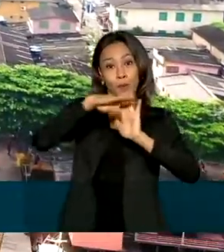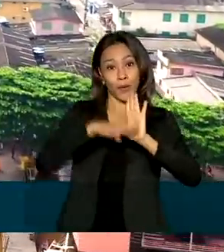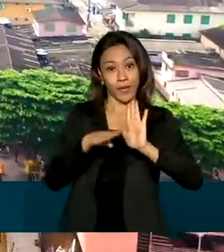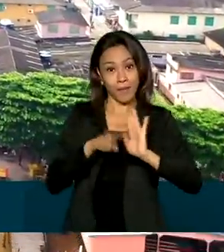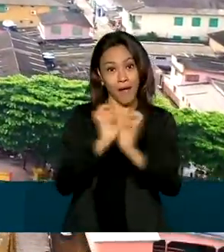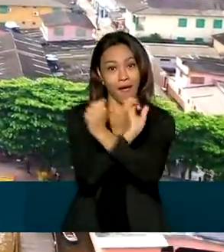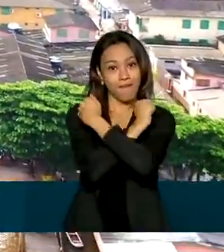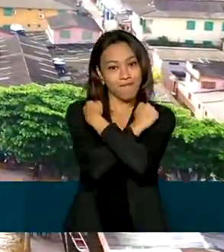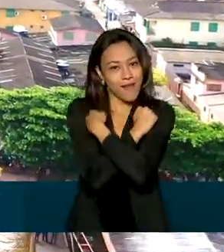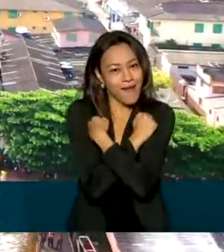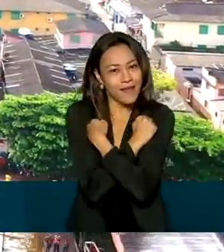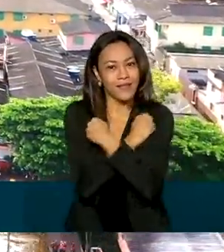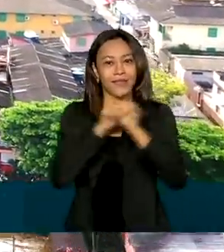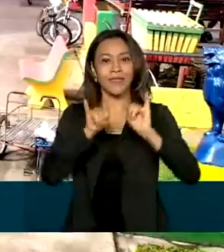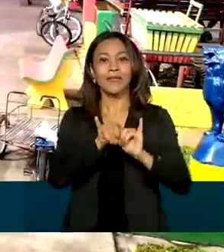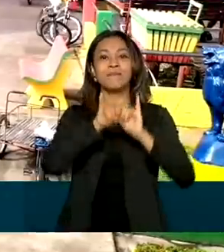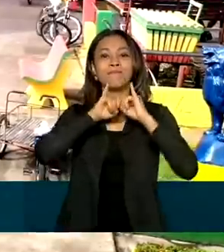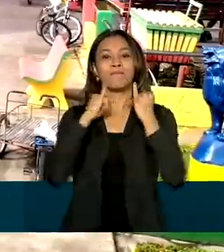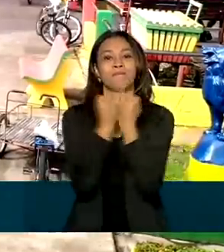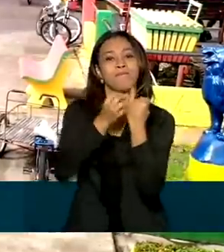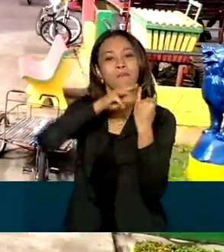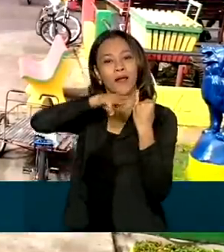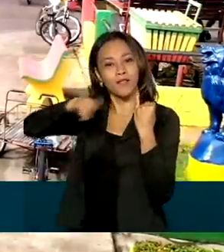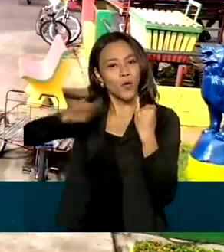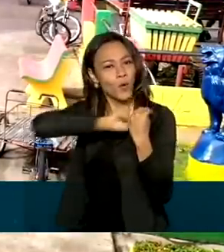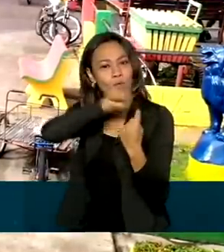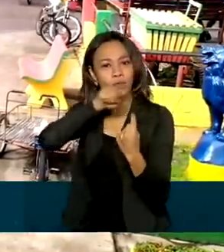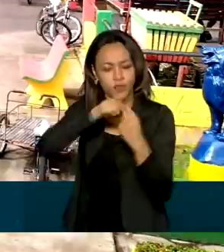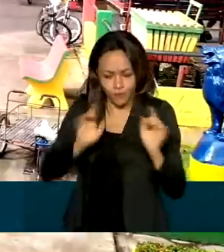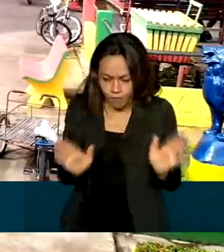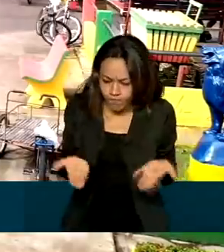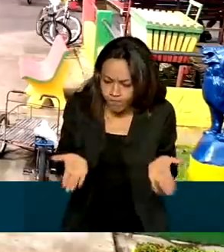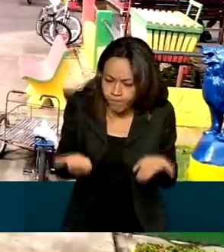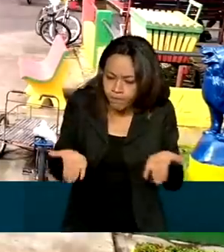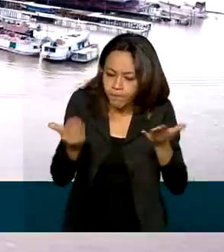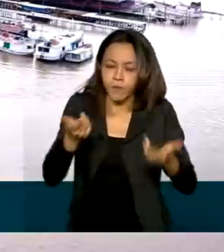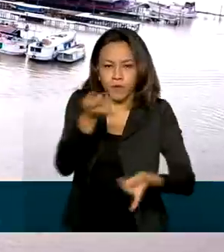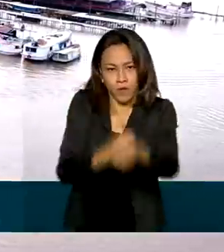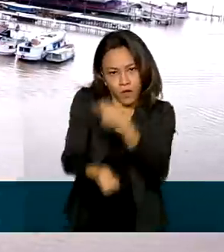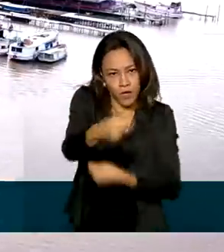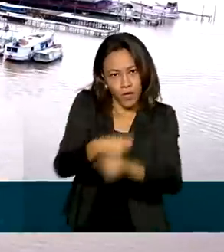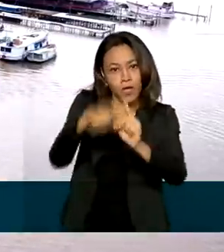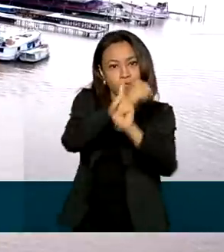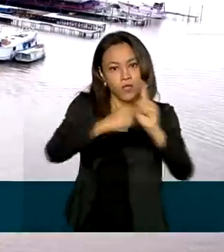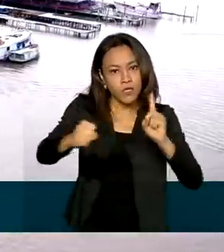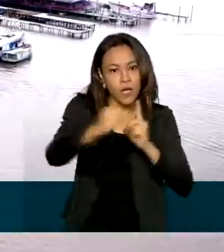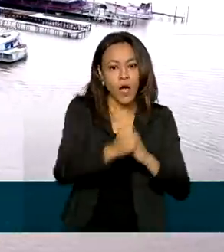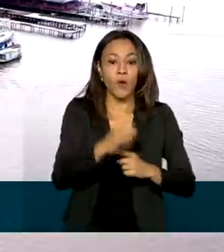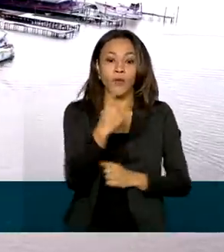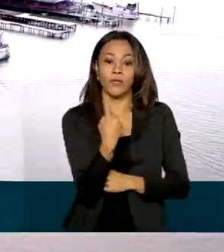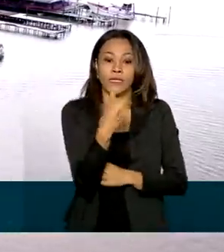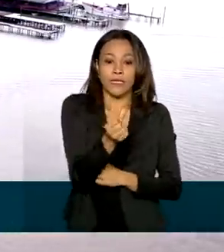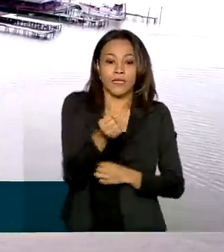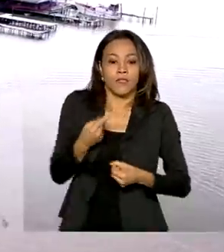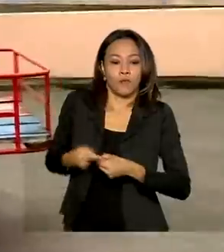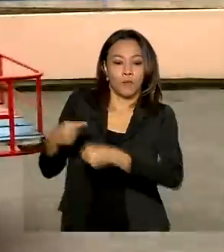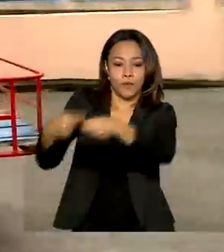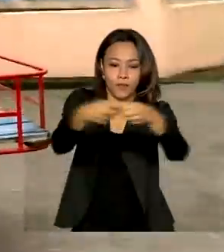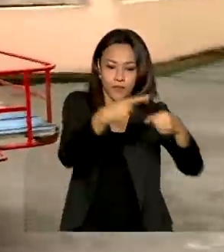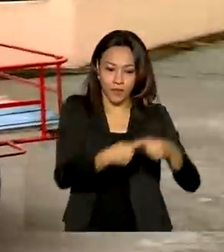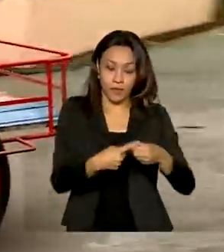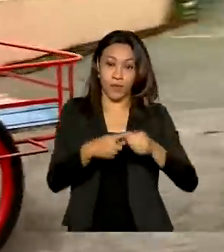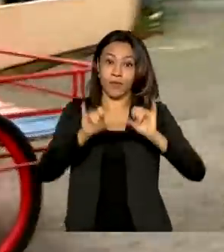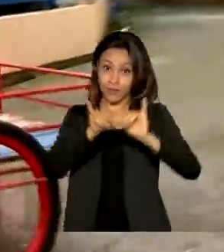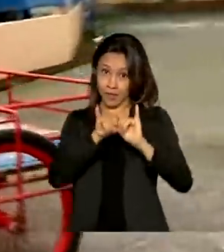criado no ano passado para impulsionar o desenvolvimento socioeconômico nos 16 municípios da ilha,